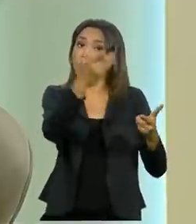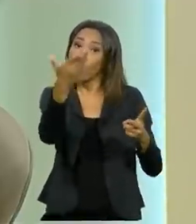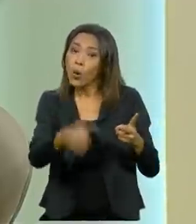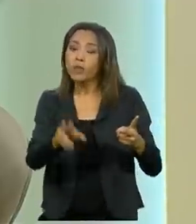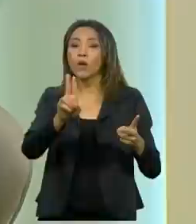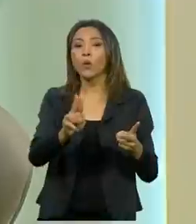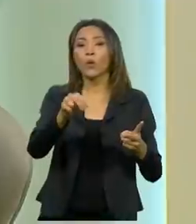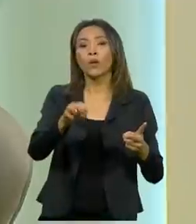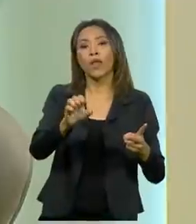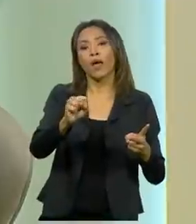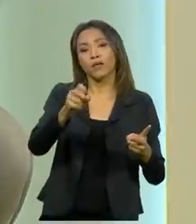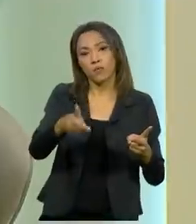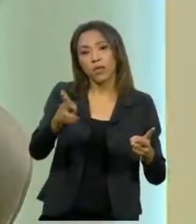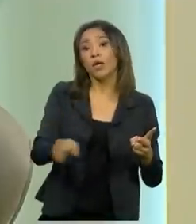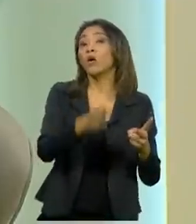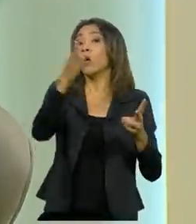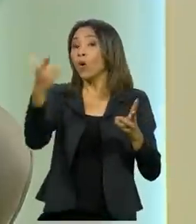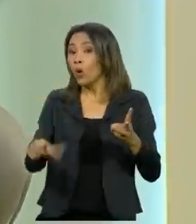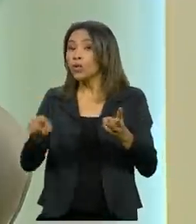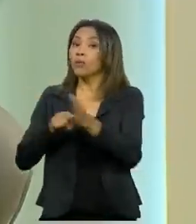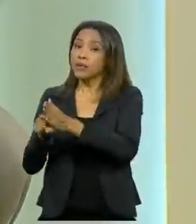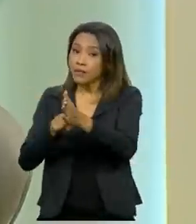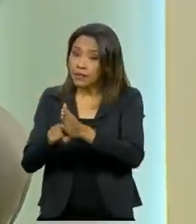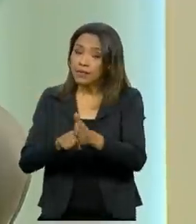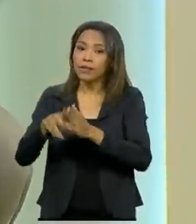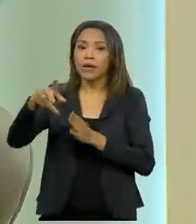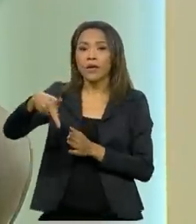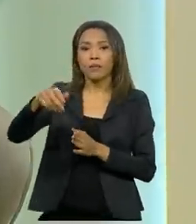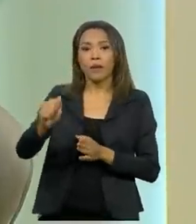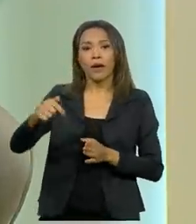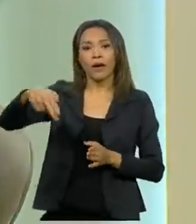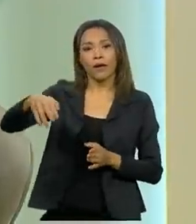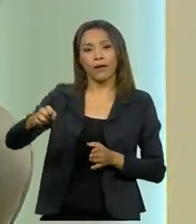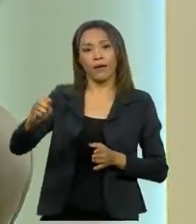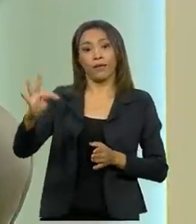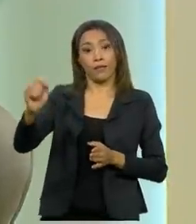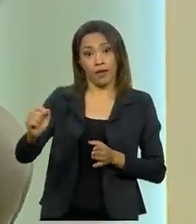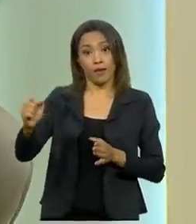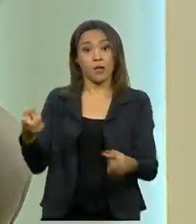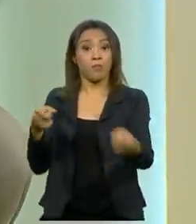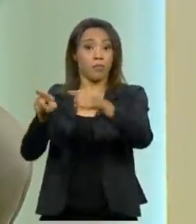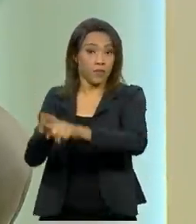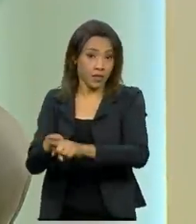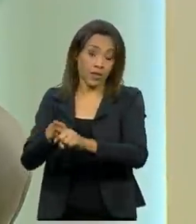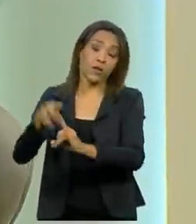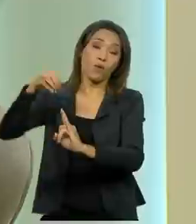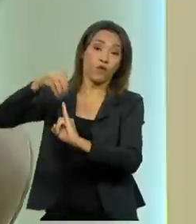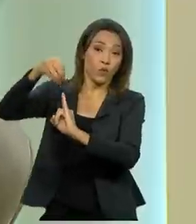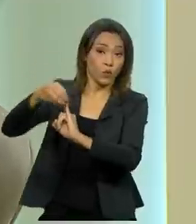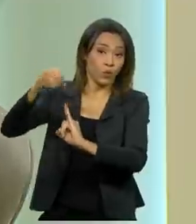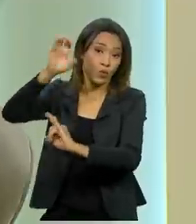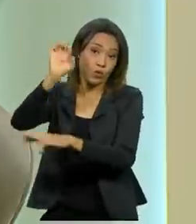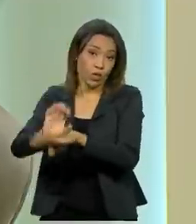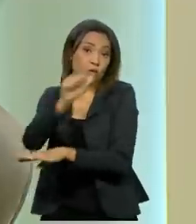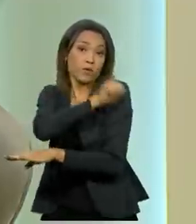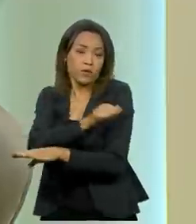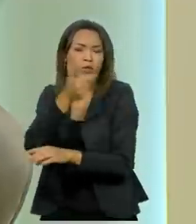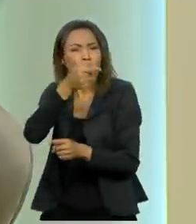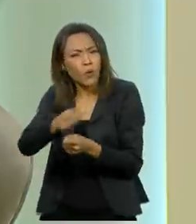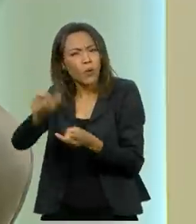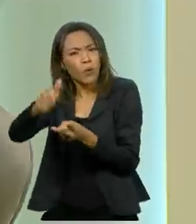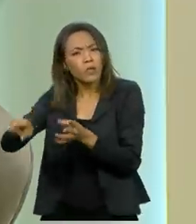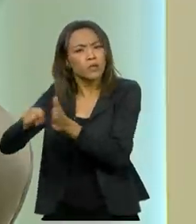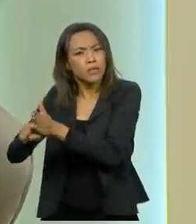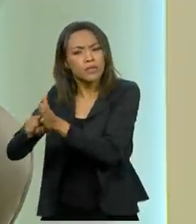agora também o estudo em Paquetá, com a Fiocruz, no Rio de Janeiro. E outros estudos que estamos analisando